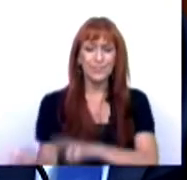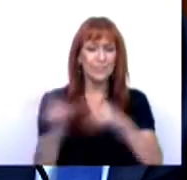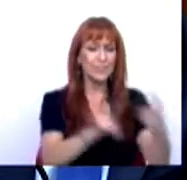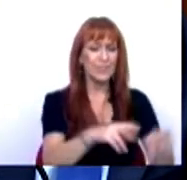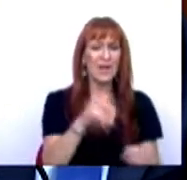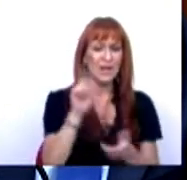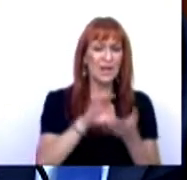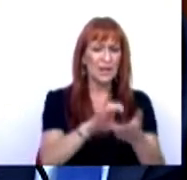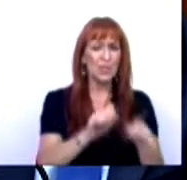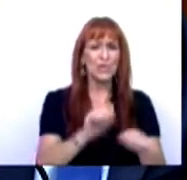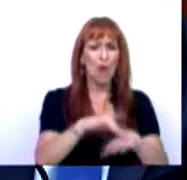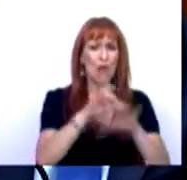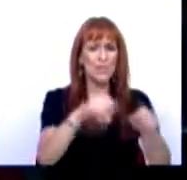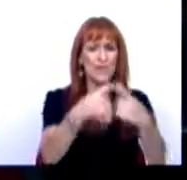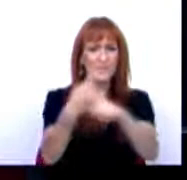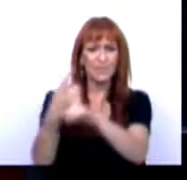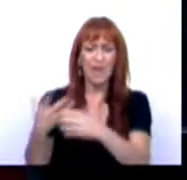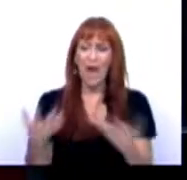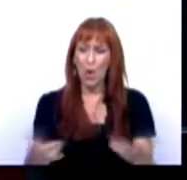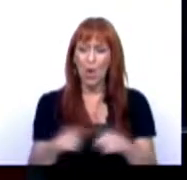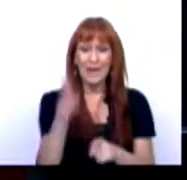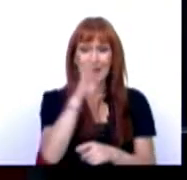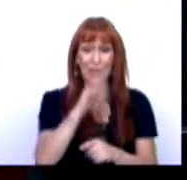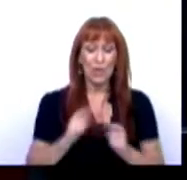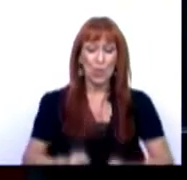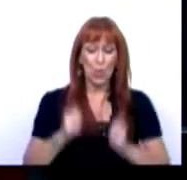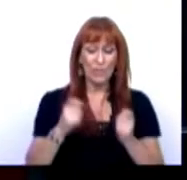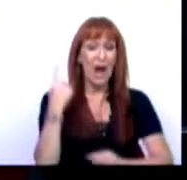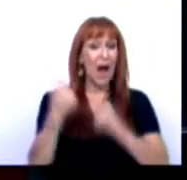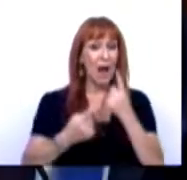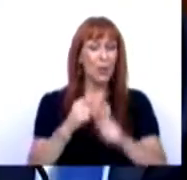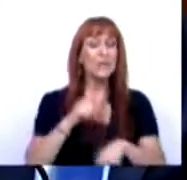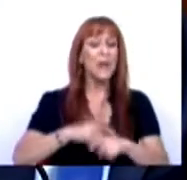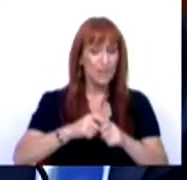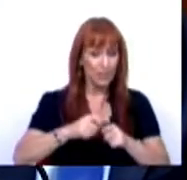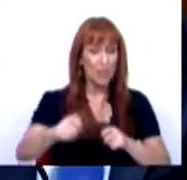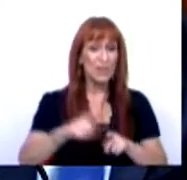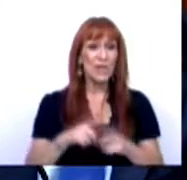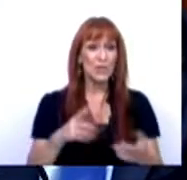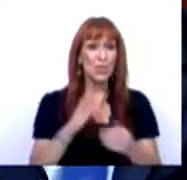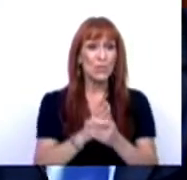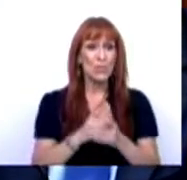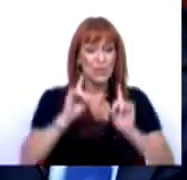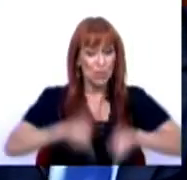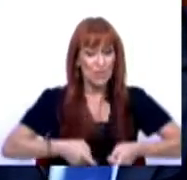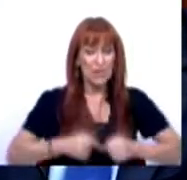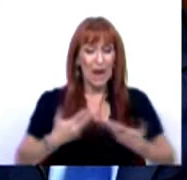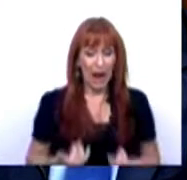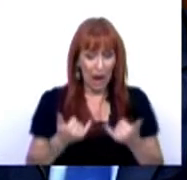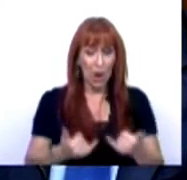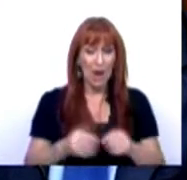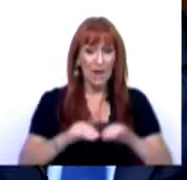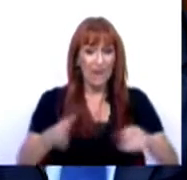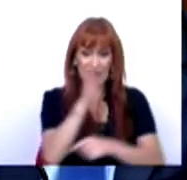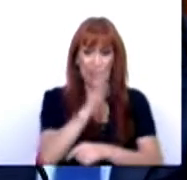transferidos verbas para os outros diferentes hospitais. Agora, a execução do investimento é algo que leva tempo e os processos foram iniciados e estão neste momento em